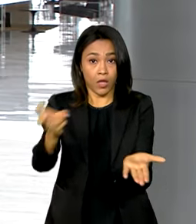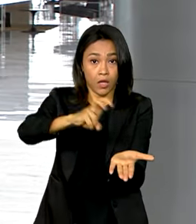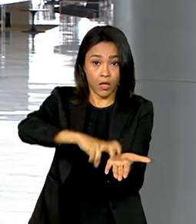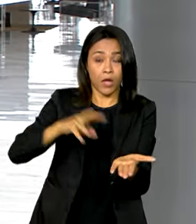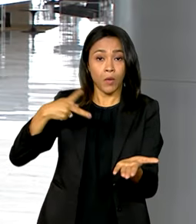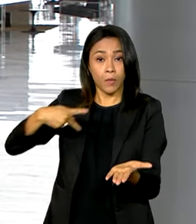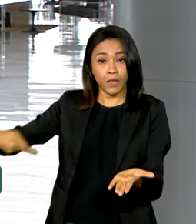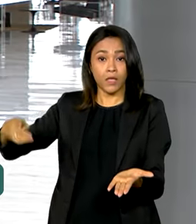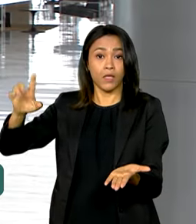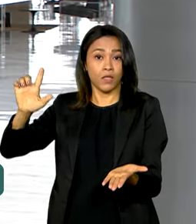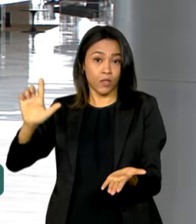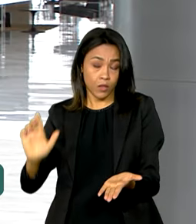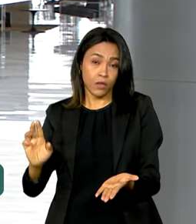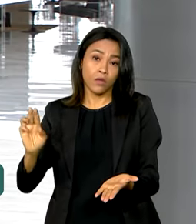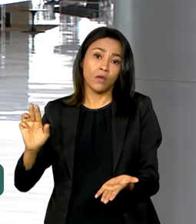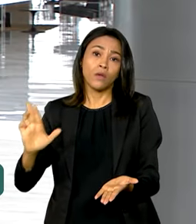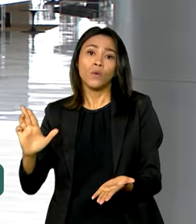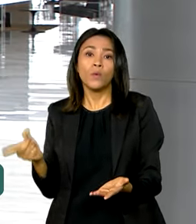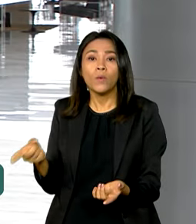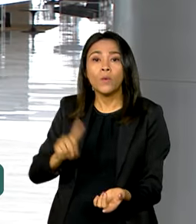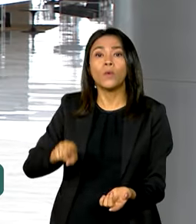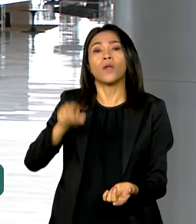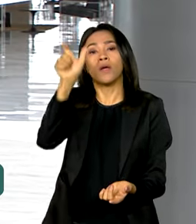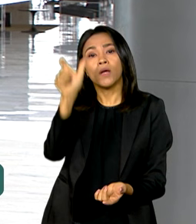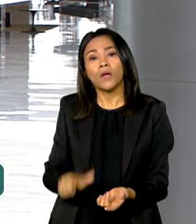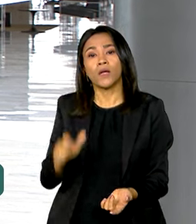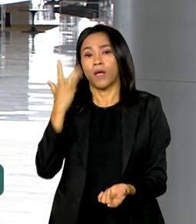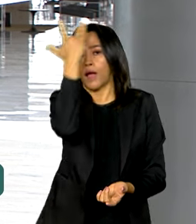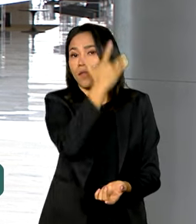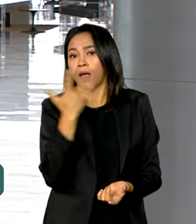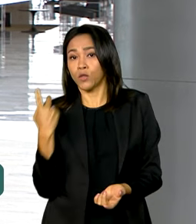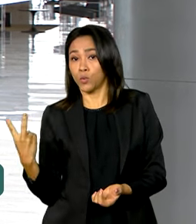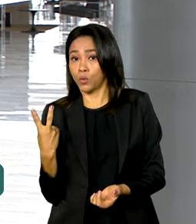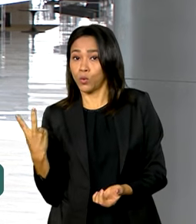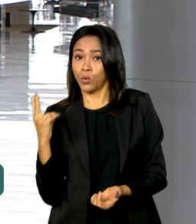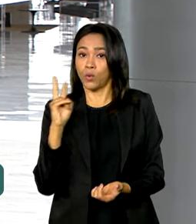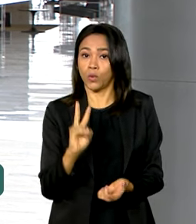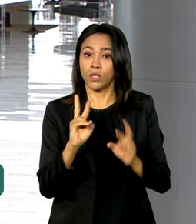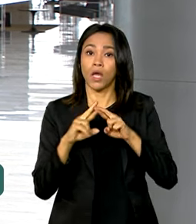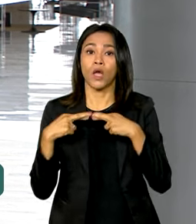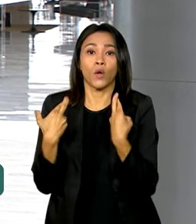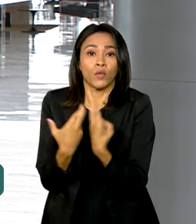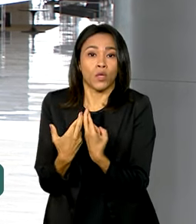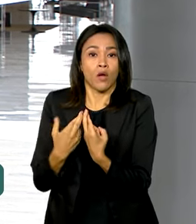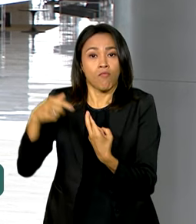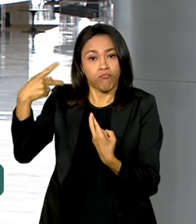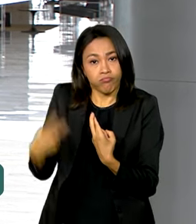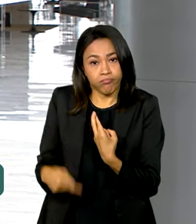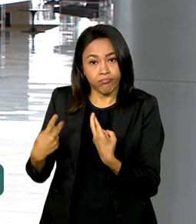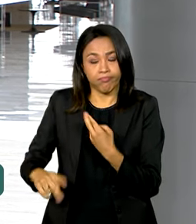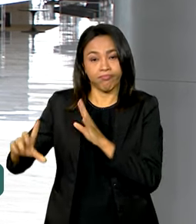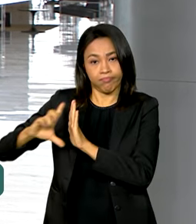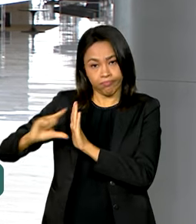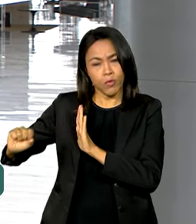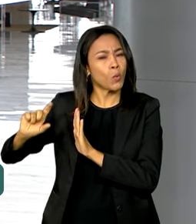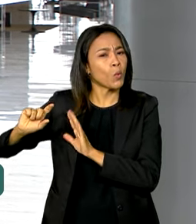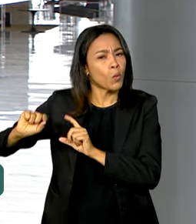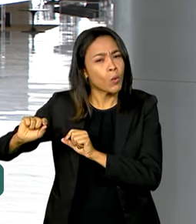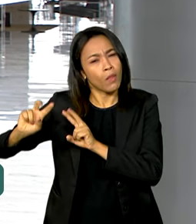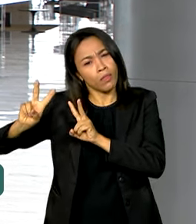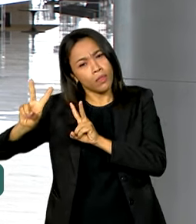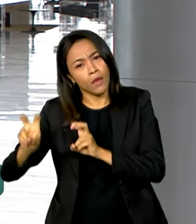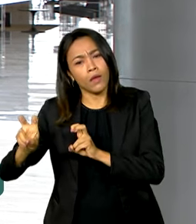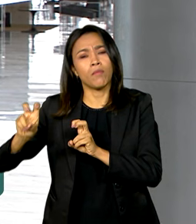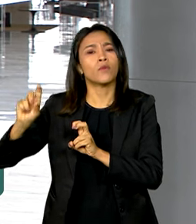o presidente Lula e o ministro Fernando Haddad, da Fazenda, estão reunidos aqui no Palácio do Planalto para discutir, entre outros